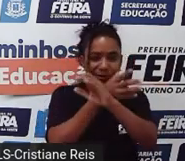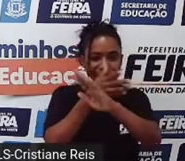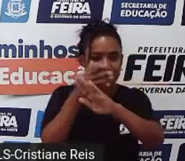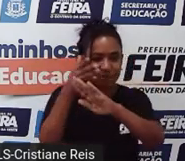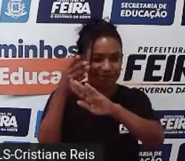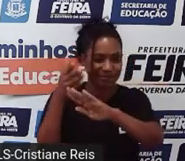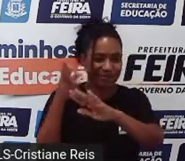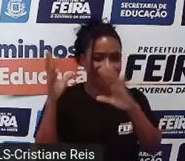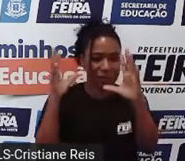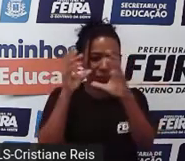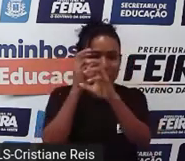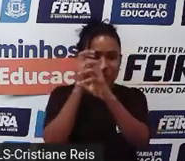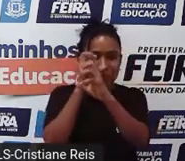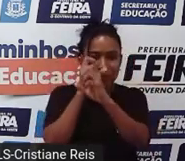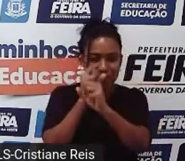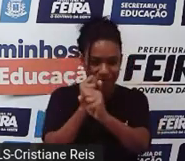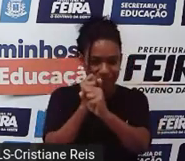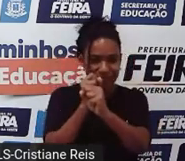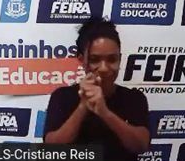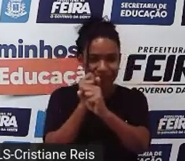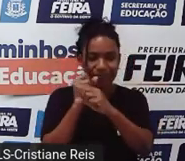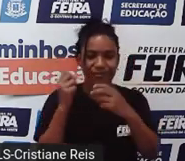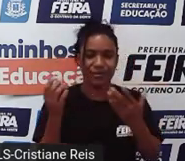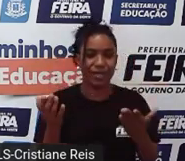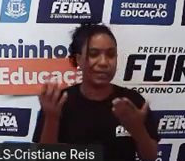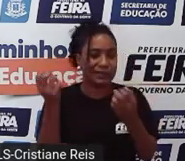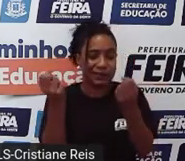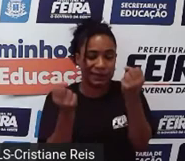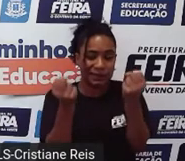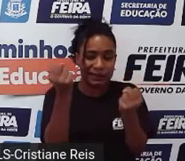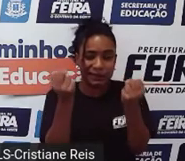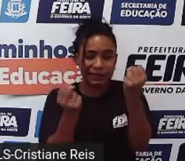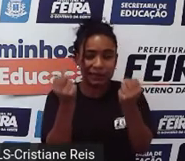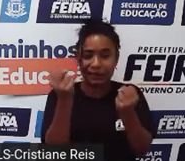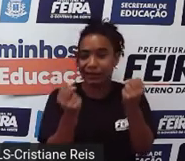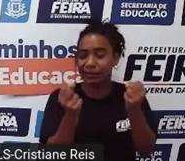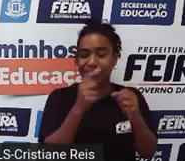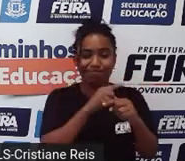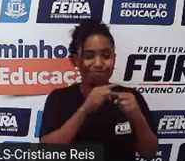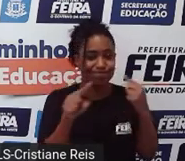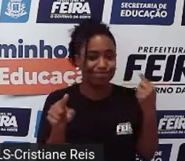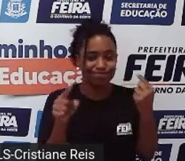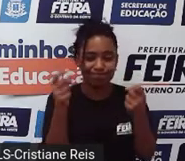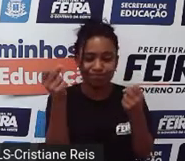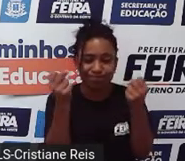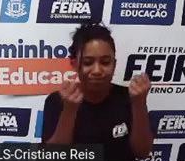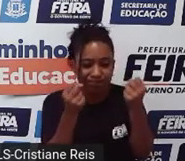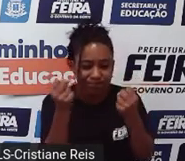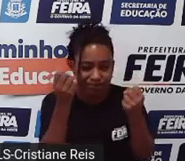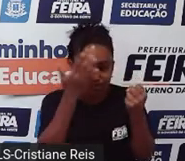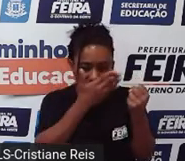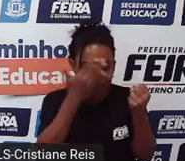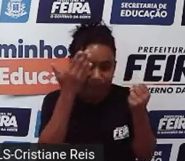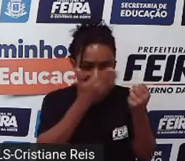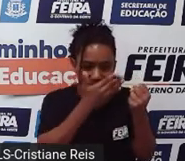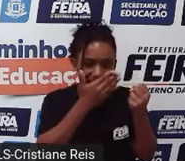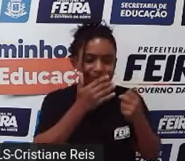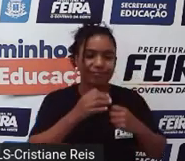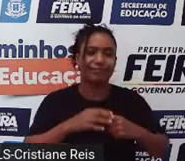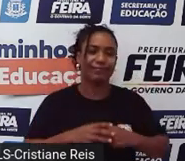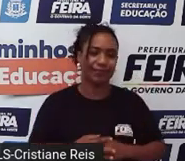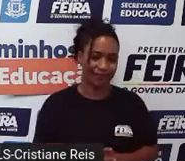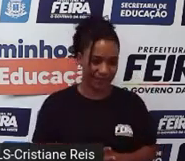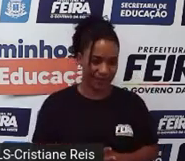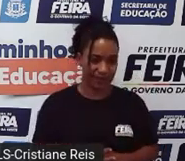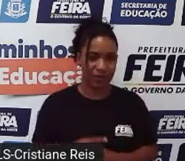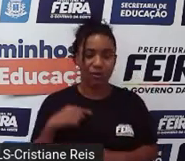nevoeiro. I can't drive. Eu não posso dirigir, porque a visibilidade fica comprometida. Então, a gente